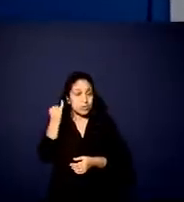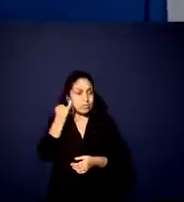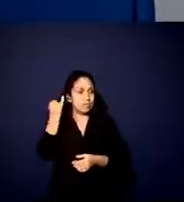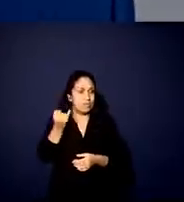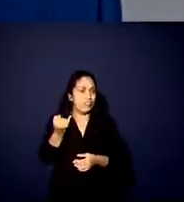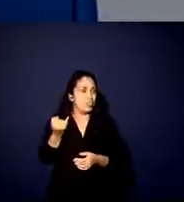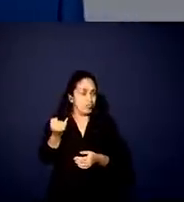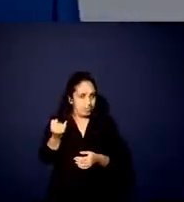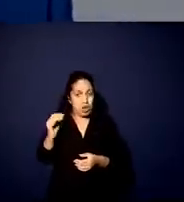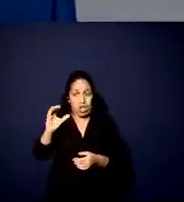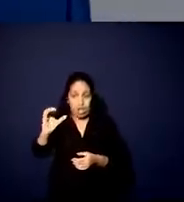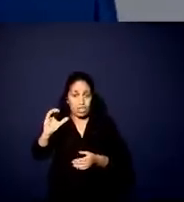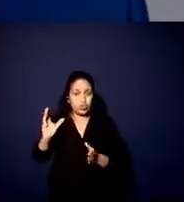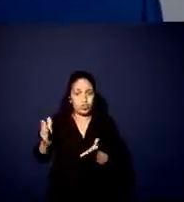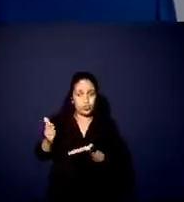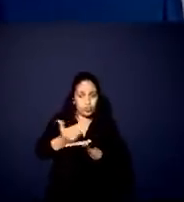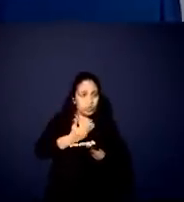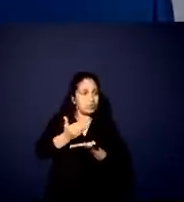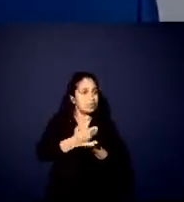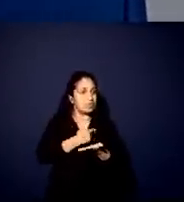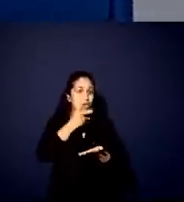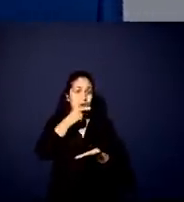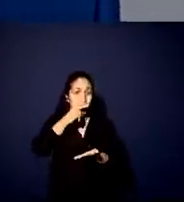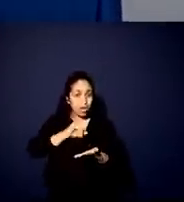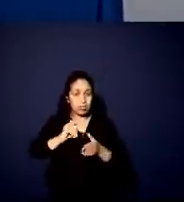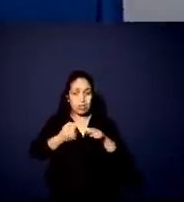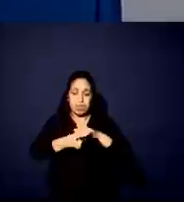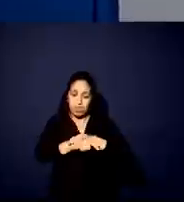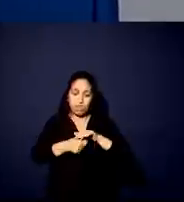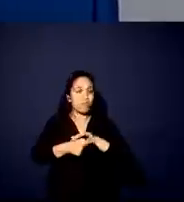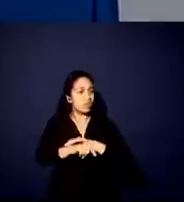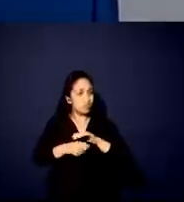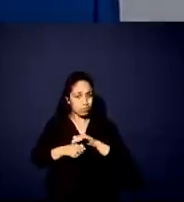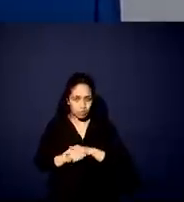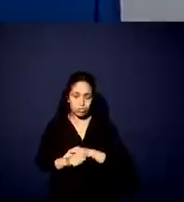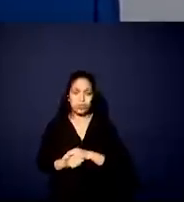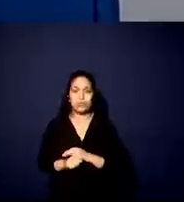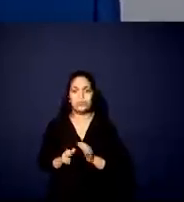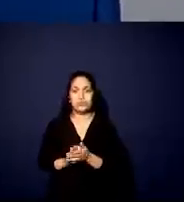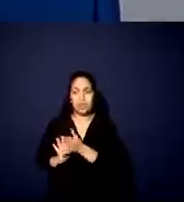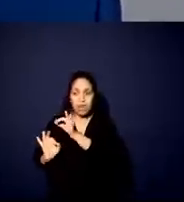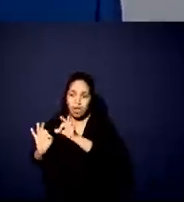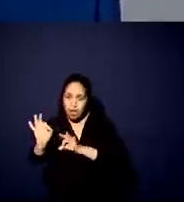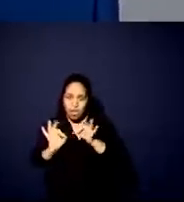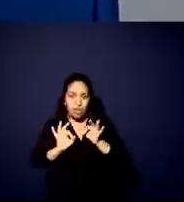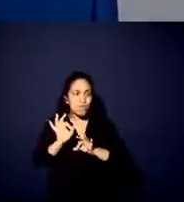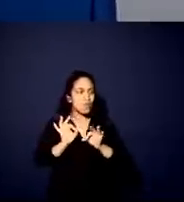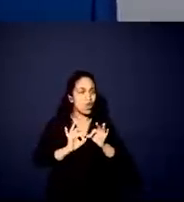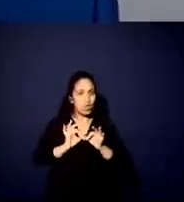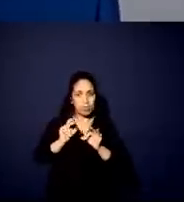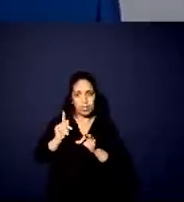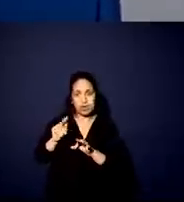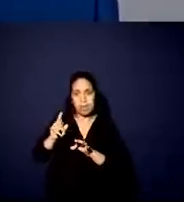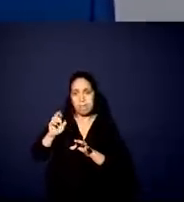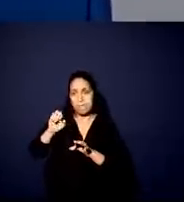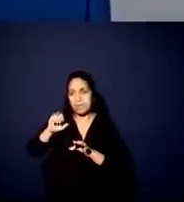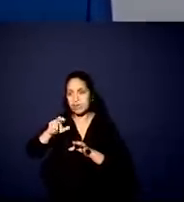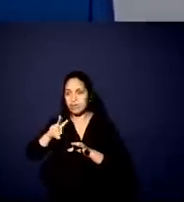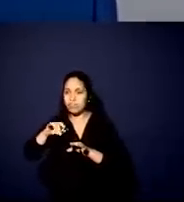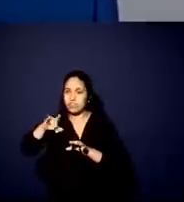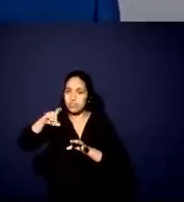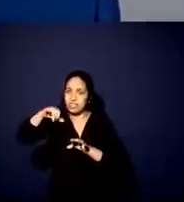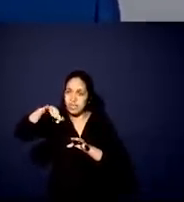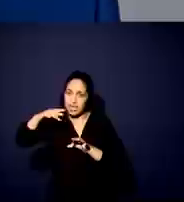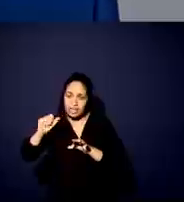da credibilidade, para a recuperação da capacidade de investimento, a reforma da Previdência, o marco do saneamento, a lei da